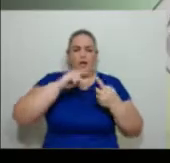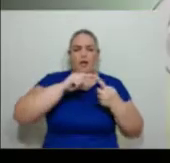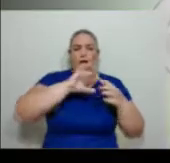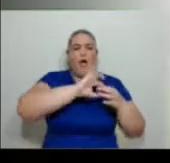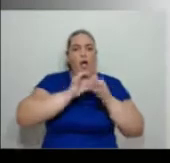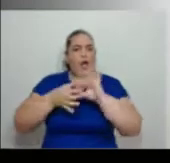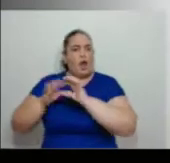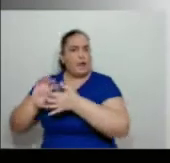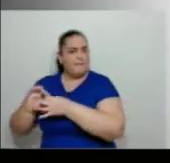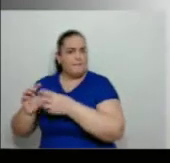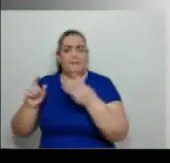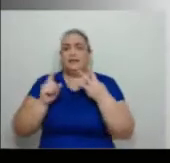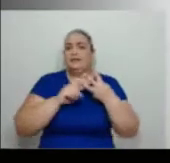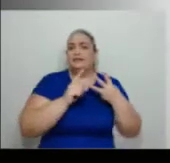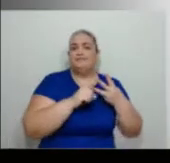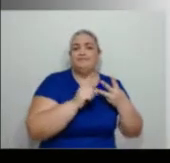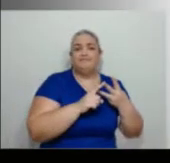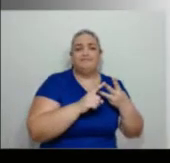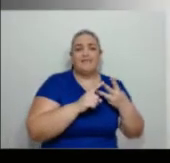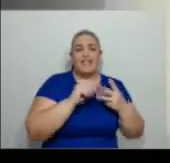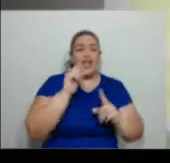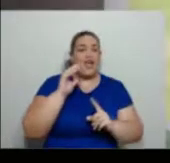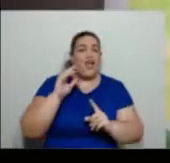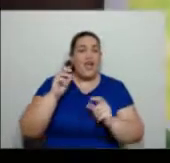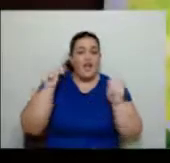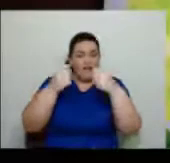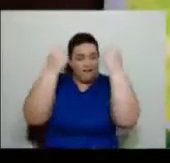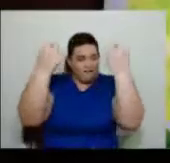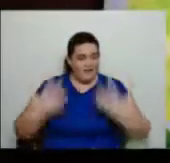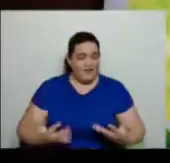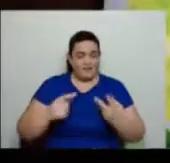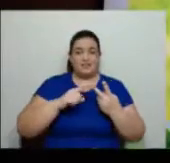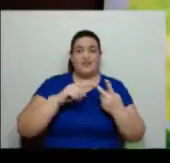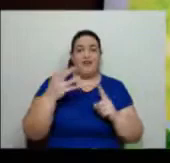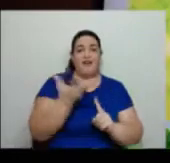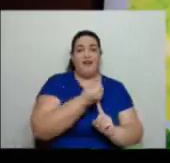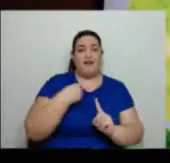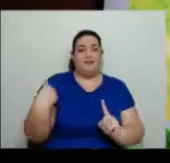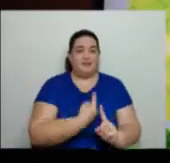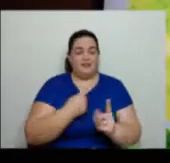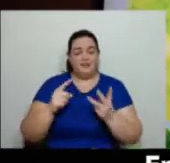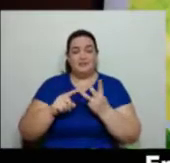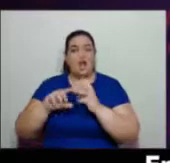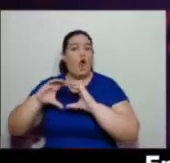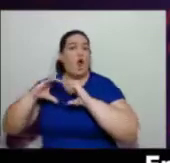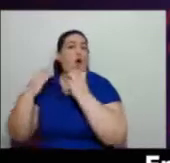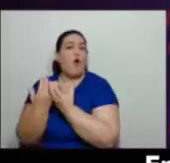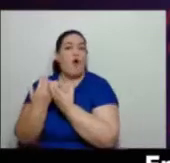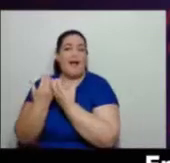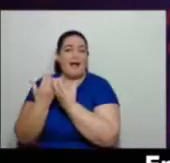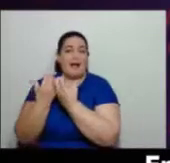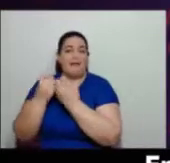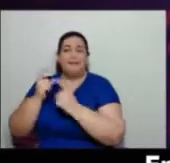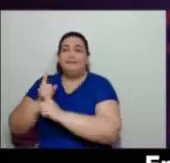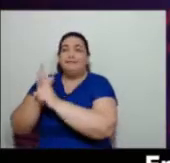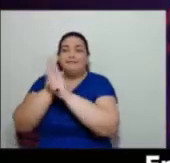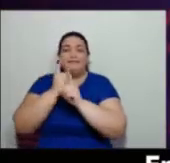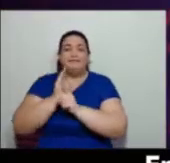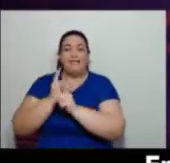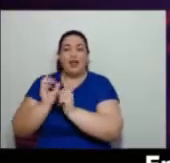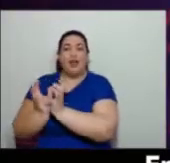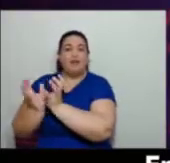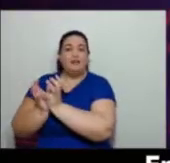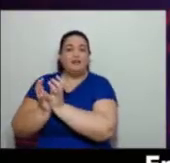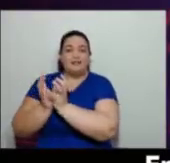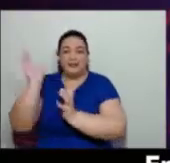APAIS, o Festival Nacional Nossa Arte e o Congresso Nacional das APAIS. Em todos esses eventos,